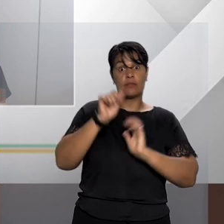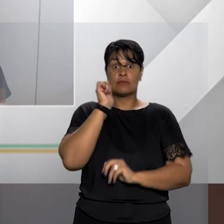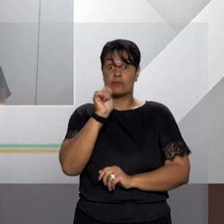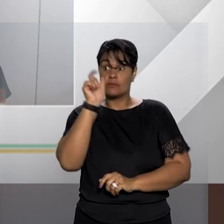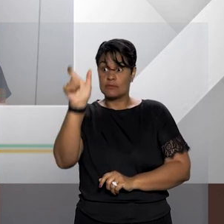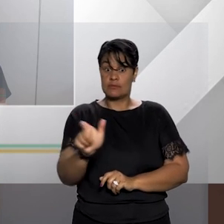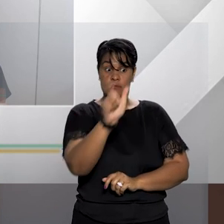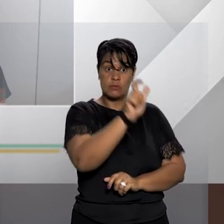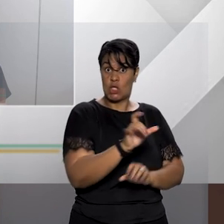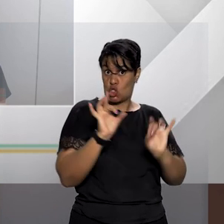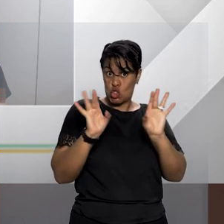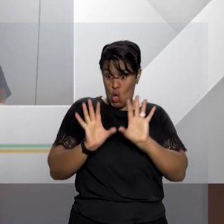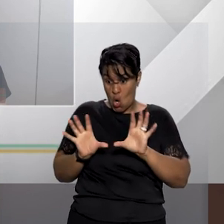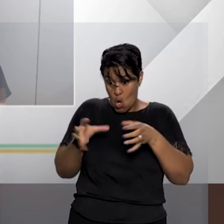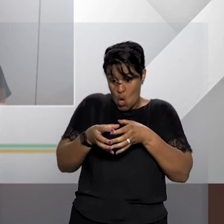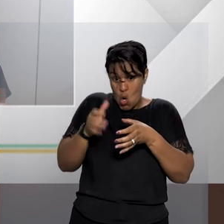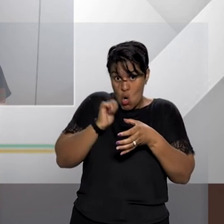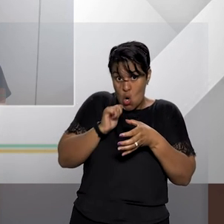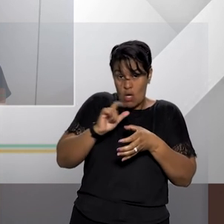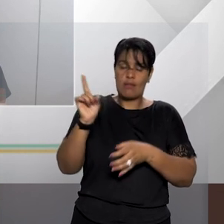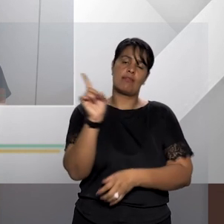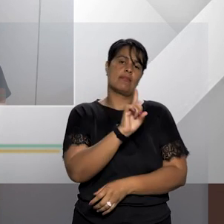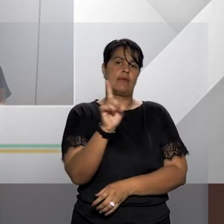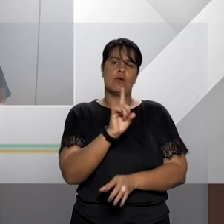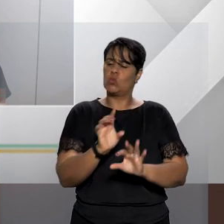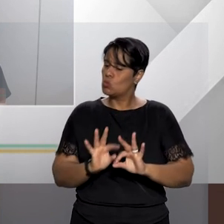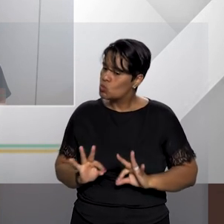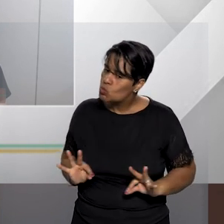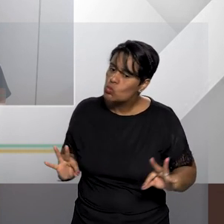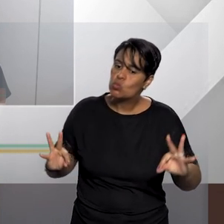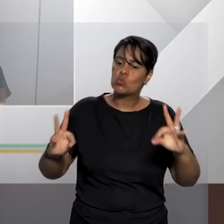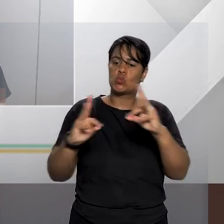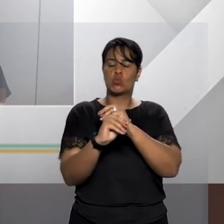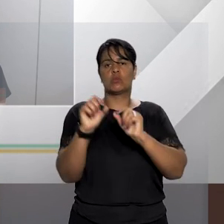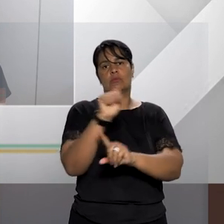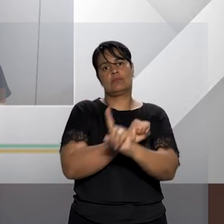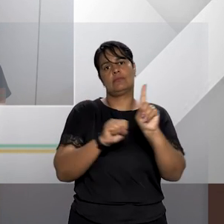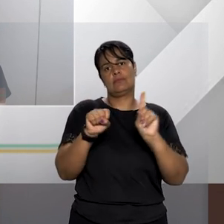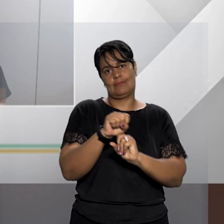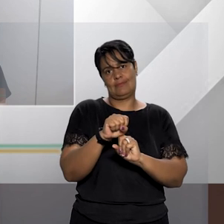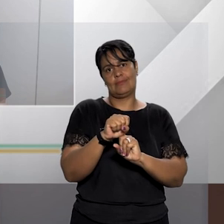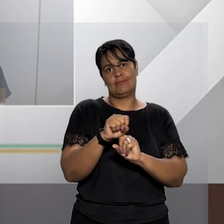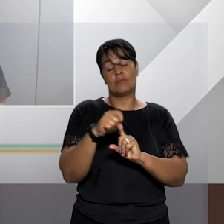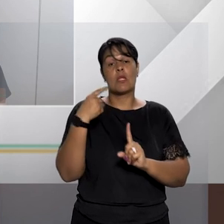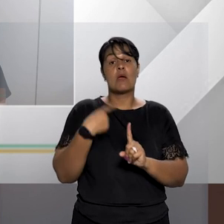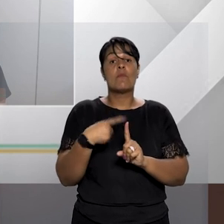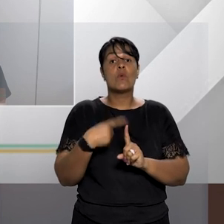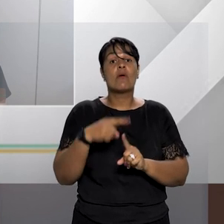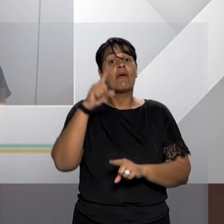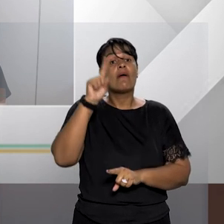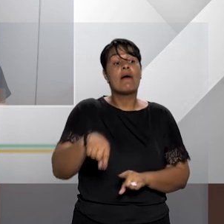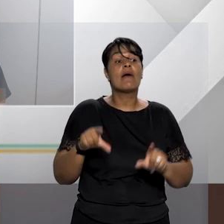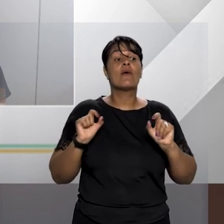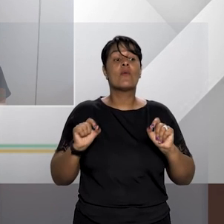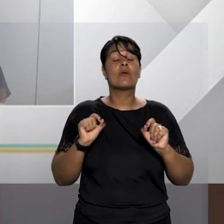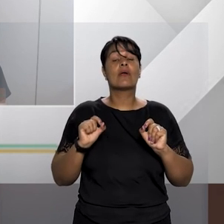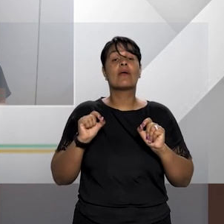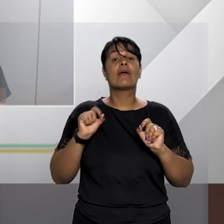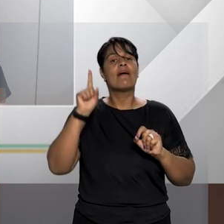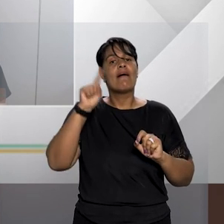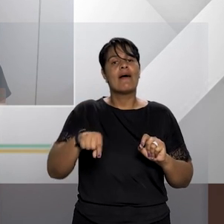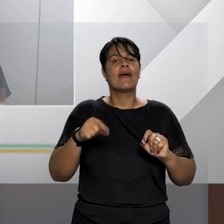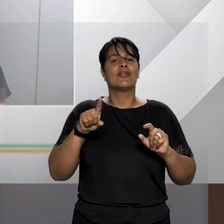das mulheres é uma luta de todos os seres humanos porque na minha visão é uma questão de sobrevivência